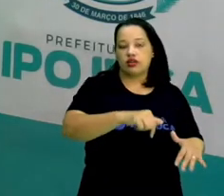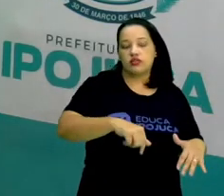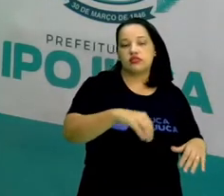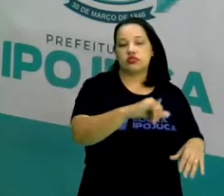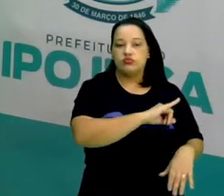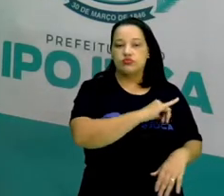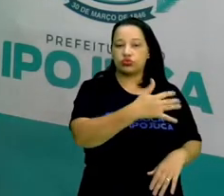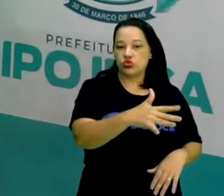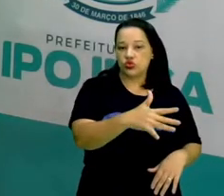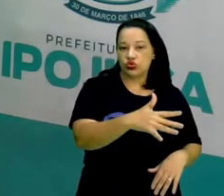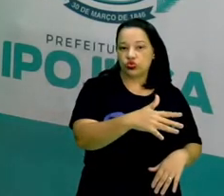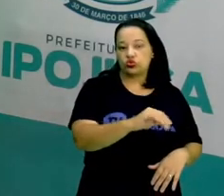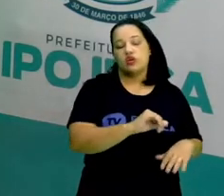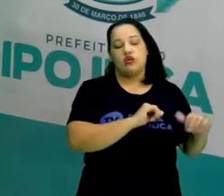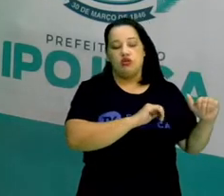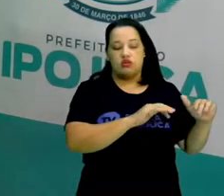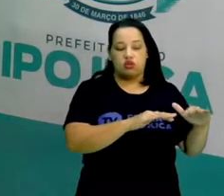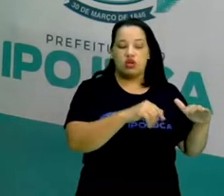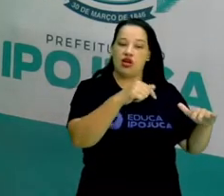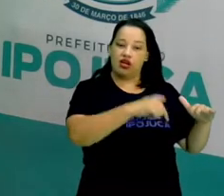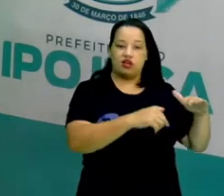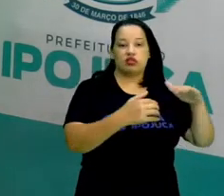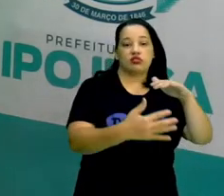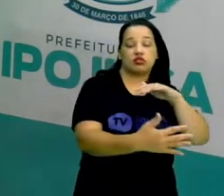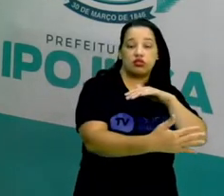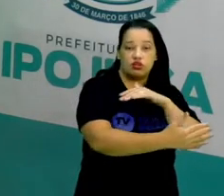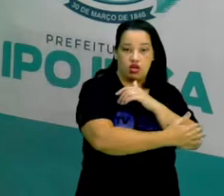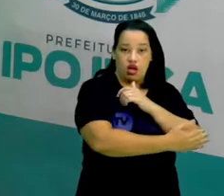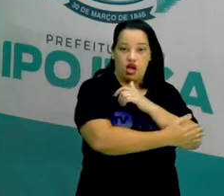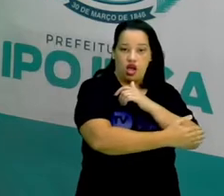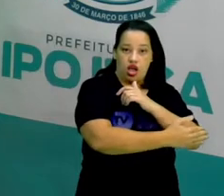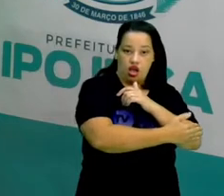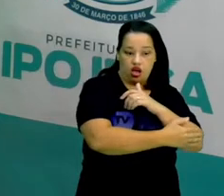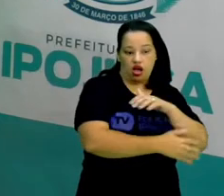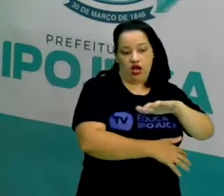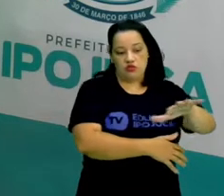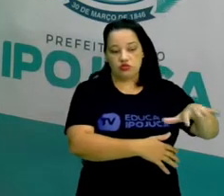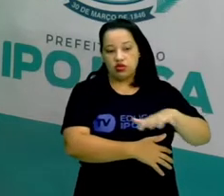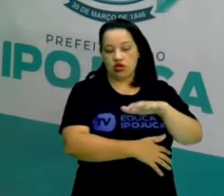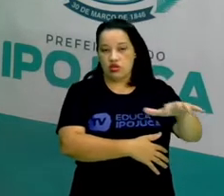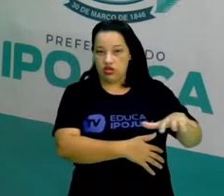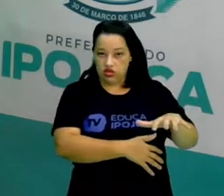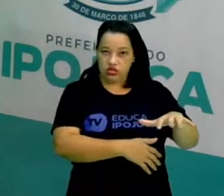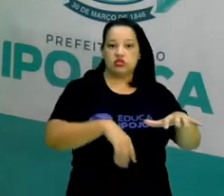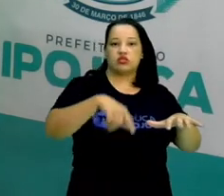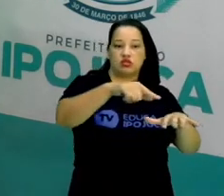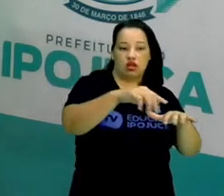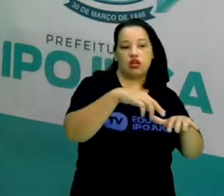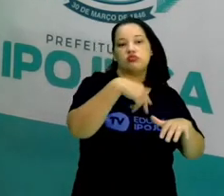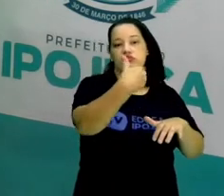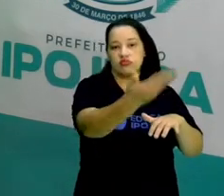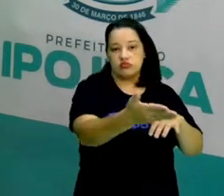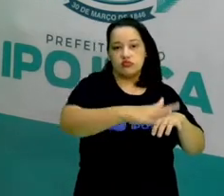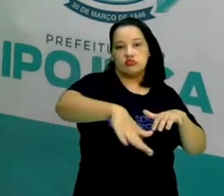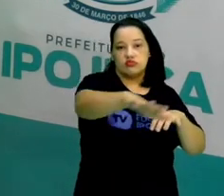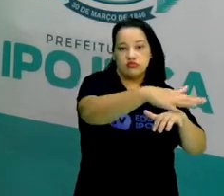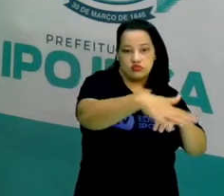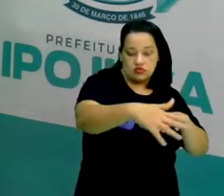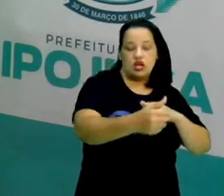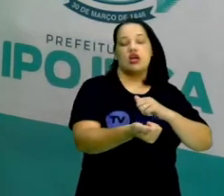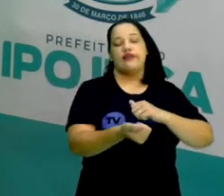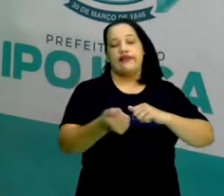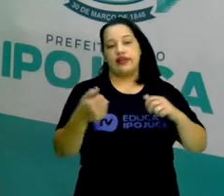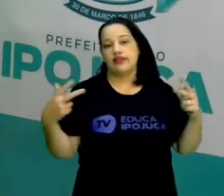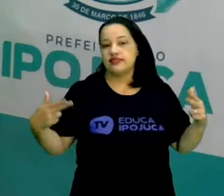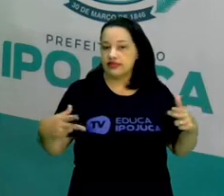entre os municípios do Cabo de Santo Agostinho e Sirinhaém, no litoral sul, que é a nossa área aqui, que é o litoral